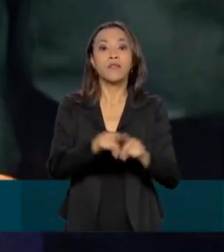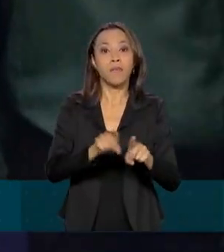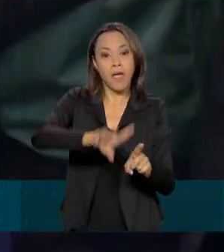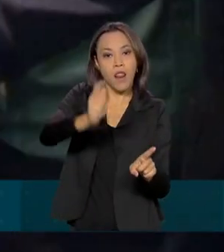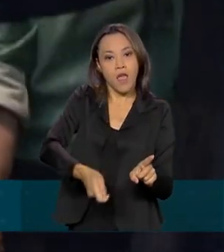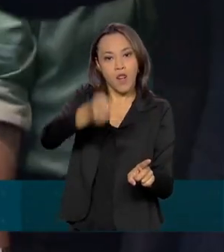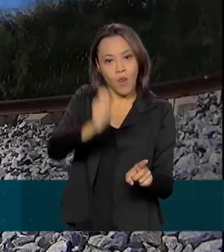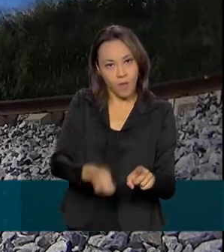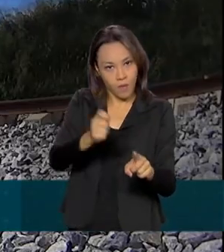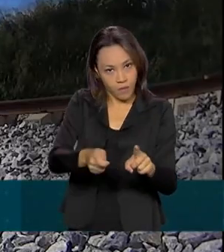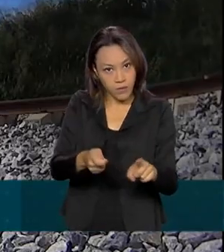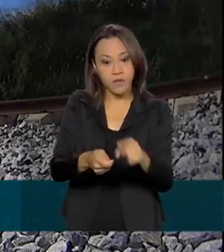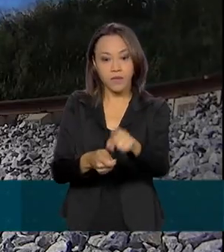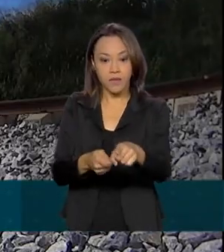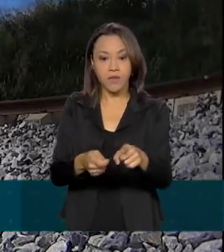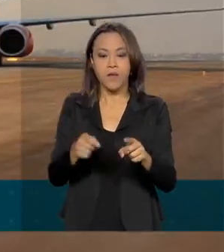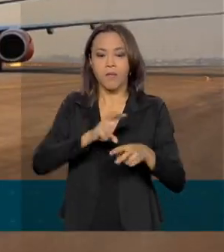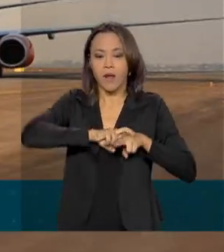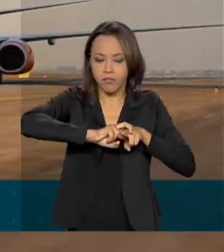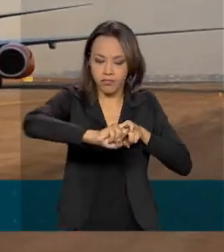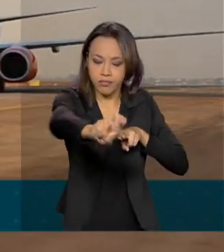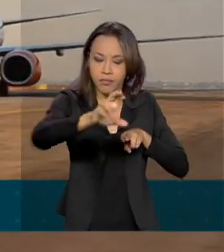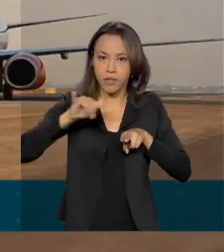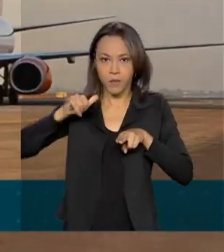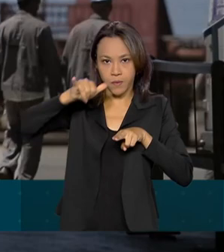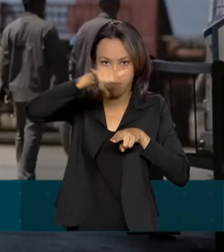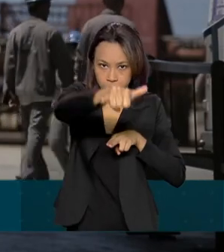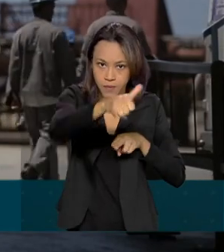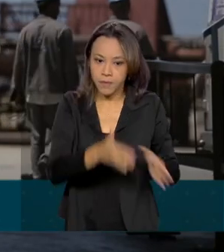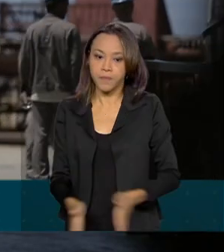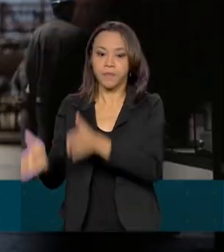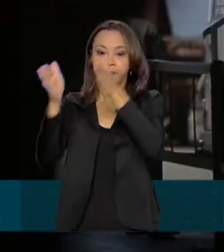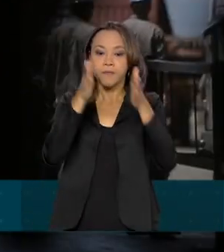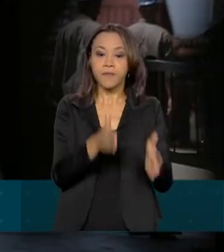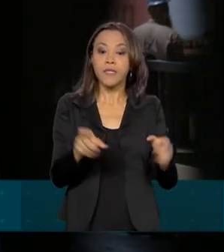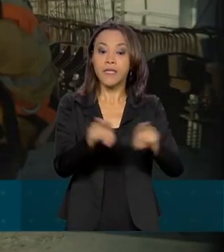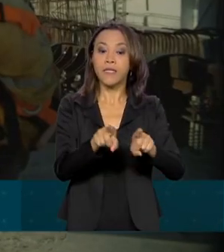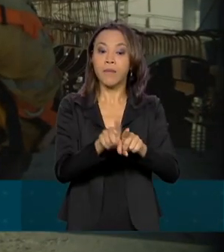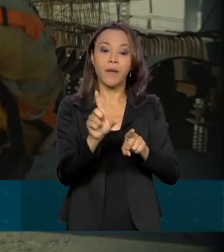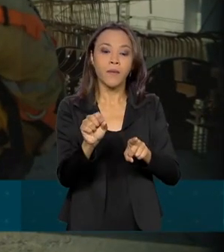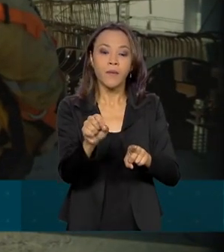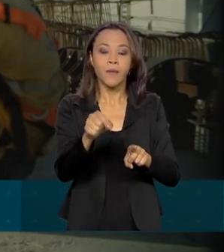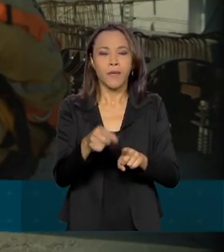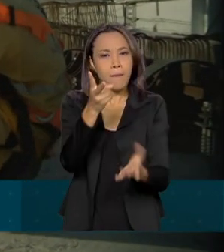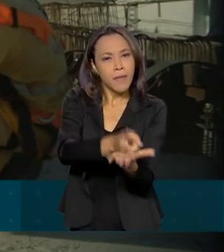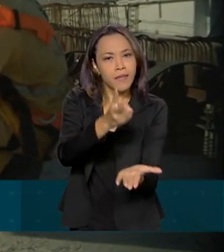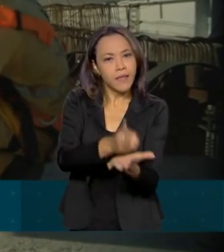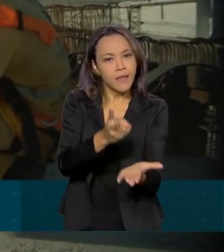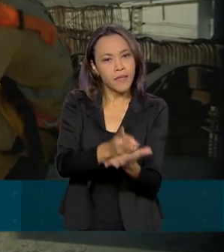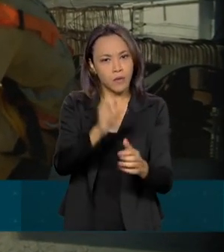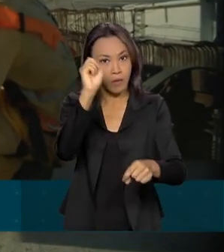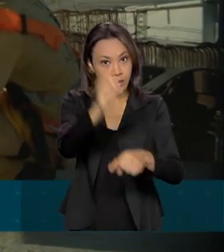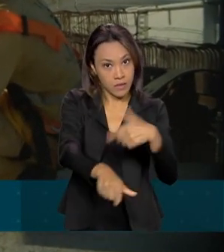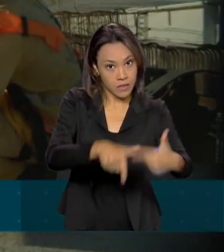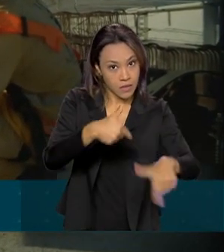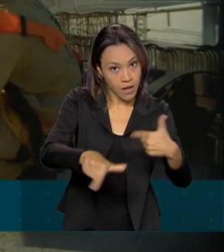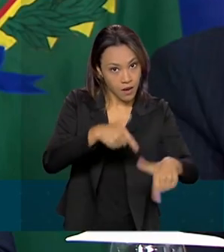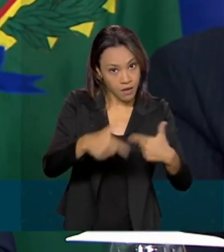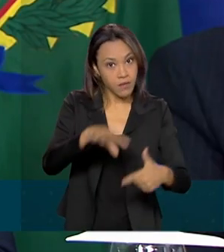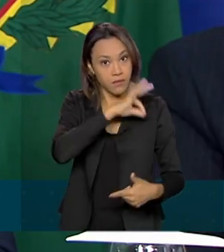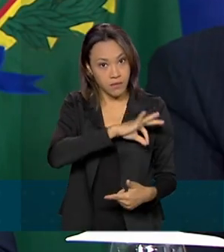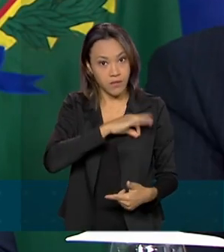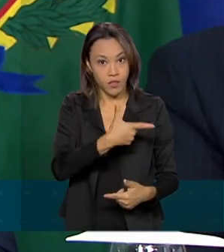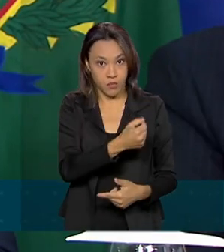leilões para concessão de ferrovias e aeroportos e ainda a manutenção de empregos e renda em 2020.